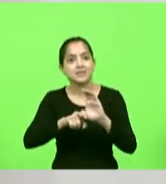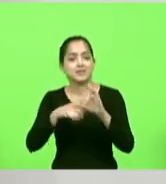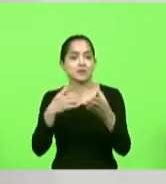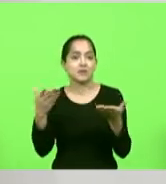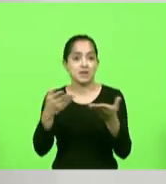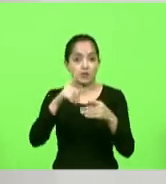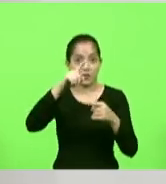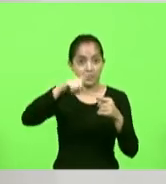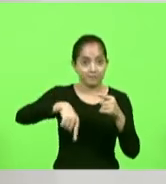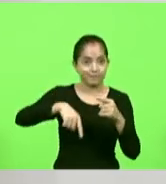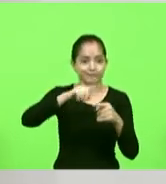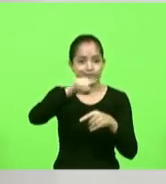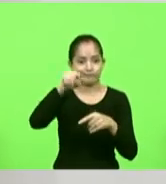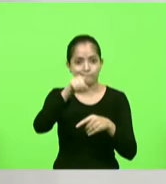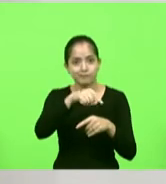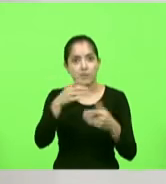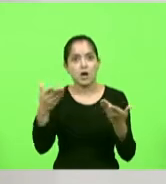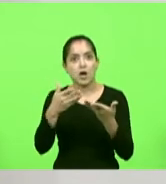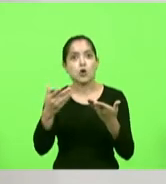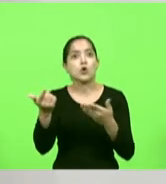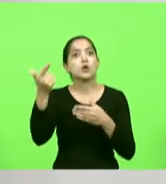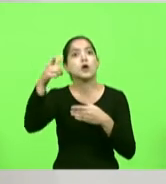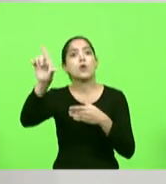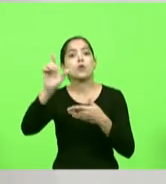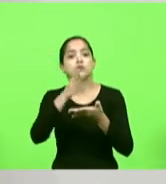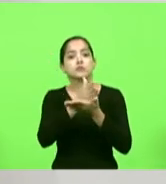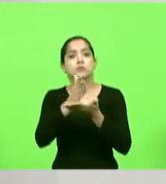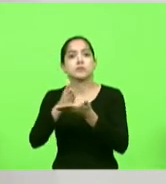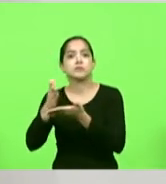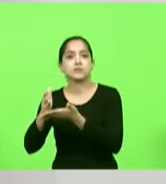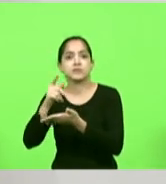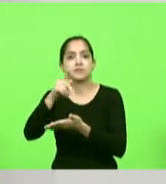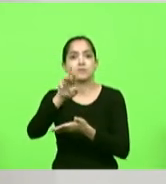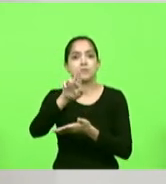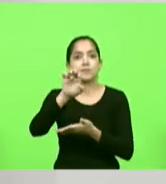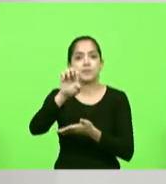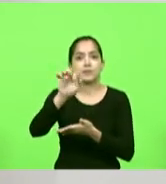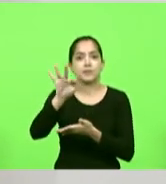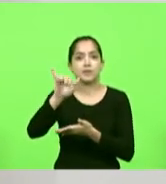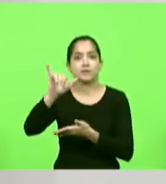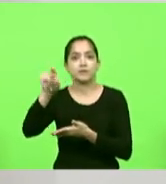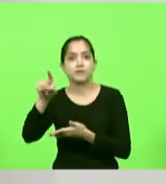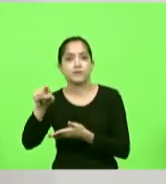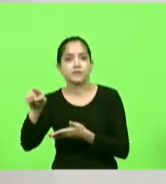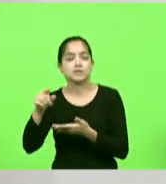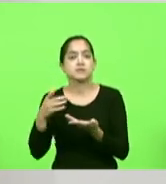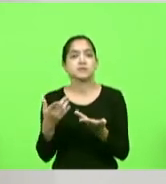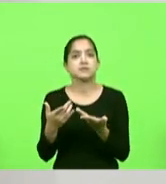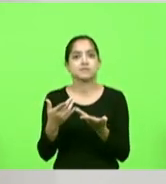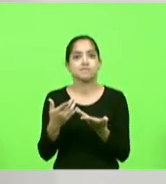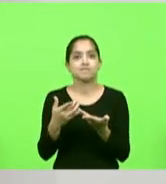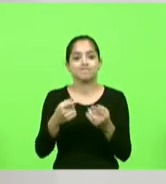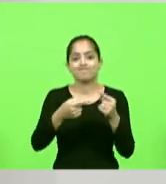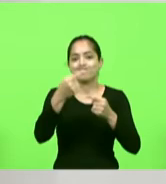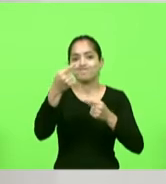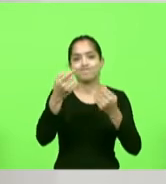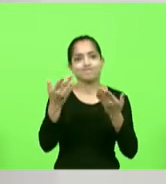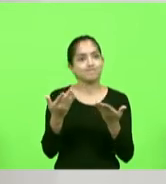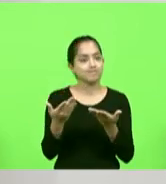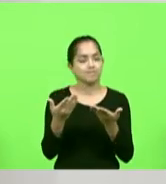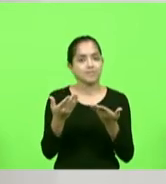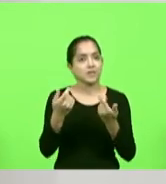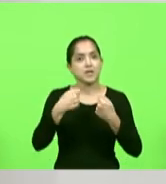agora mandaram um outro chamado Prefis que um parcelamento que não tem cabimento o empresário não precisa de